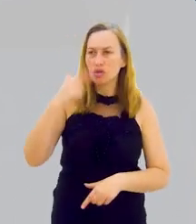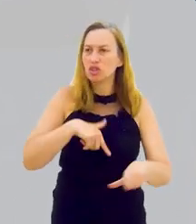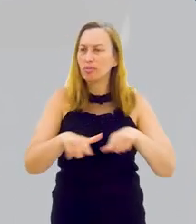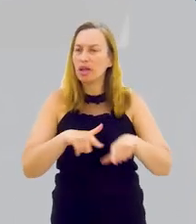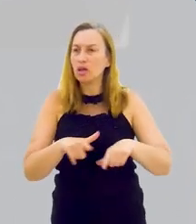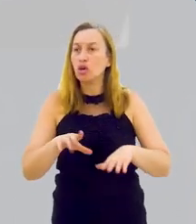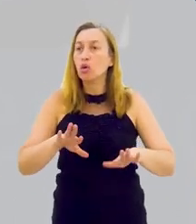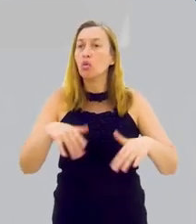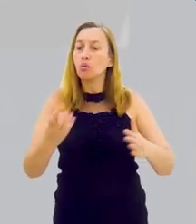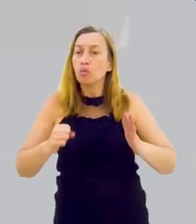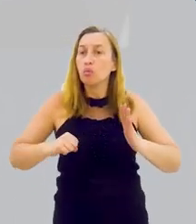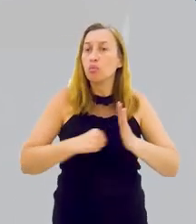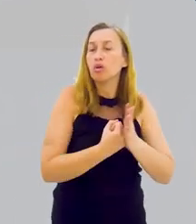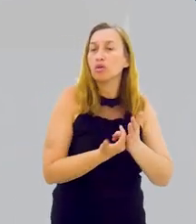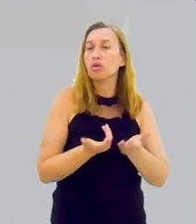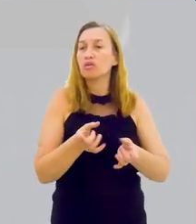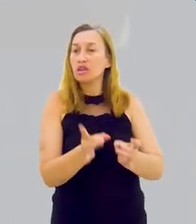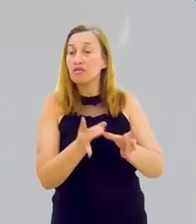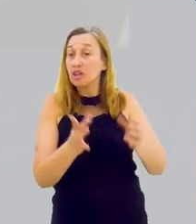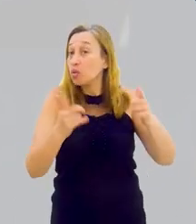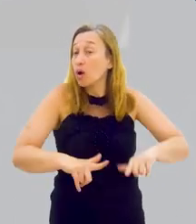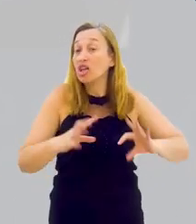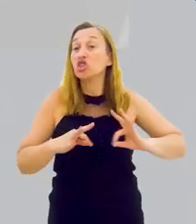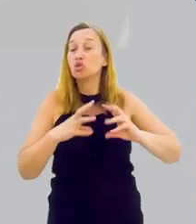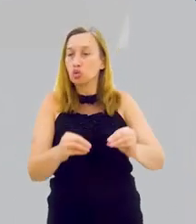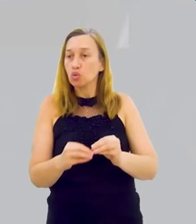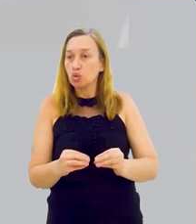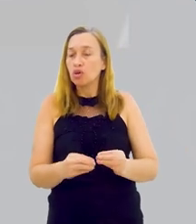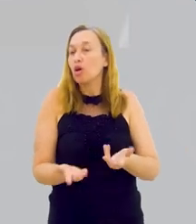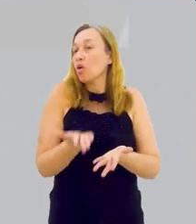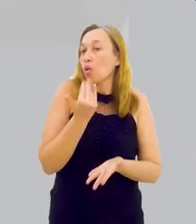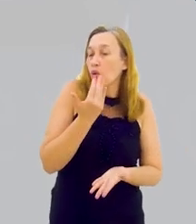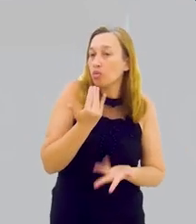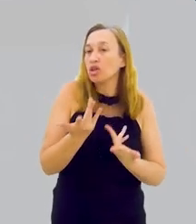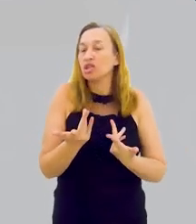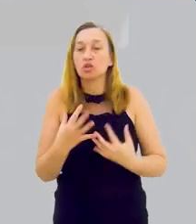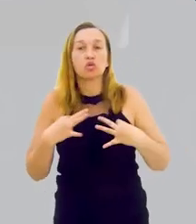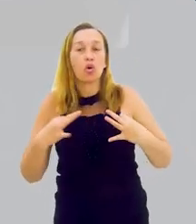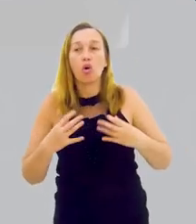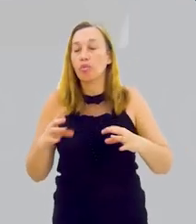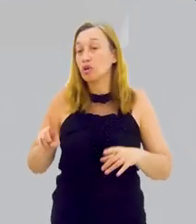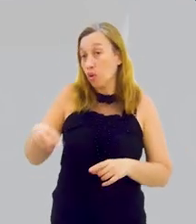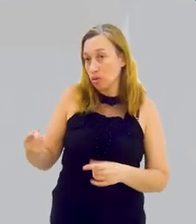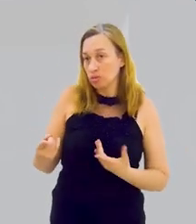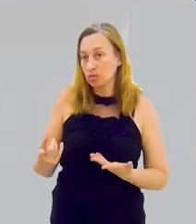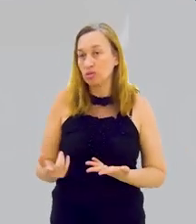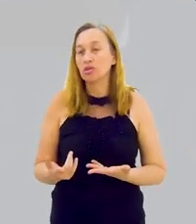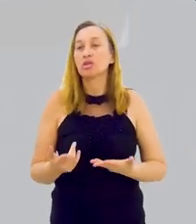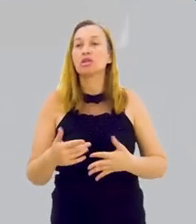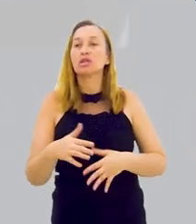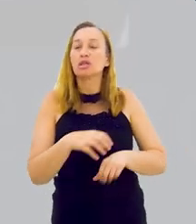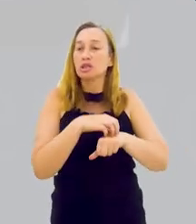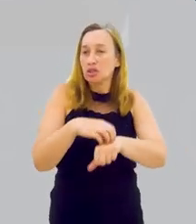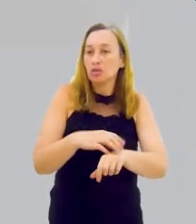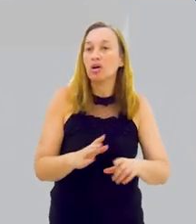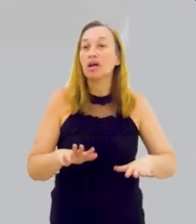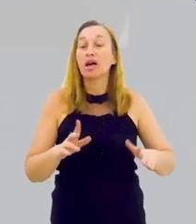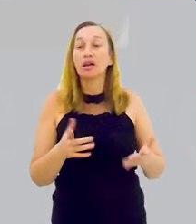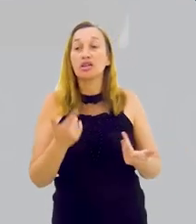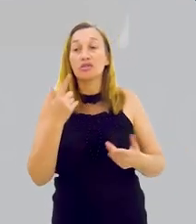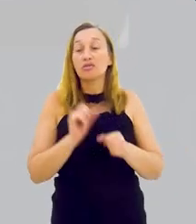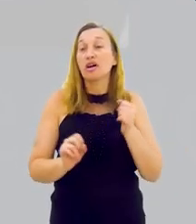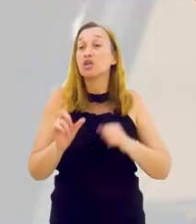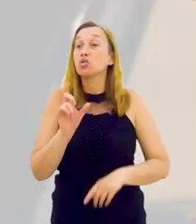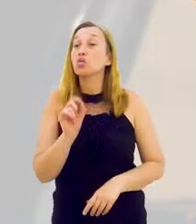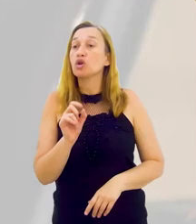ali em volta da Baía de Guanabara, tinham mais de 70 mil trabalhadores. O que isso impactava o comércio local, gente? De tudo. Seja de alimentos, seja de